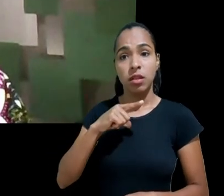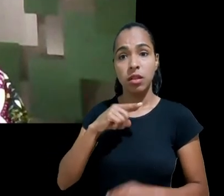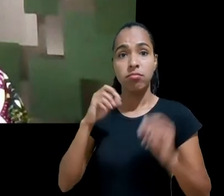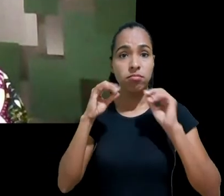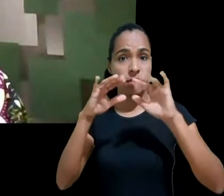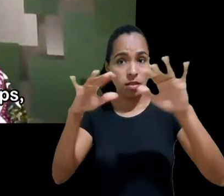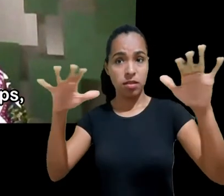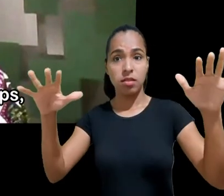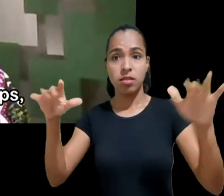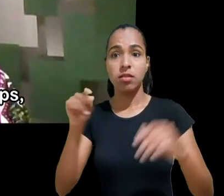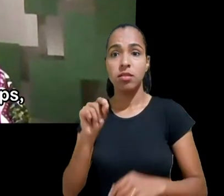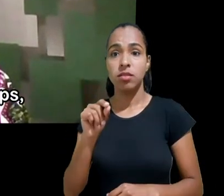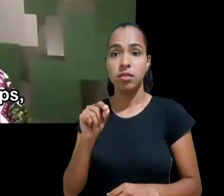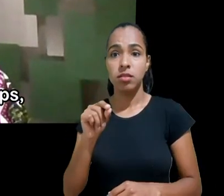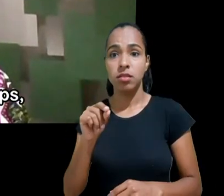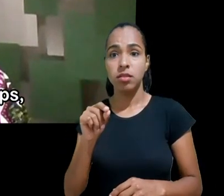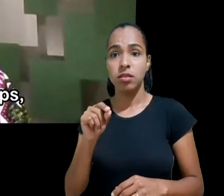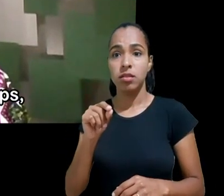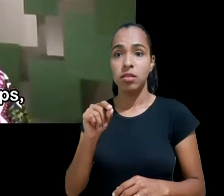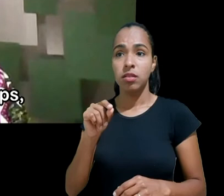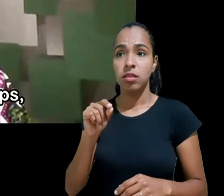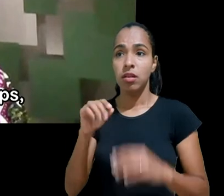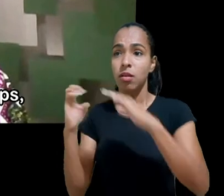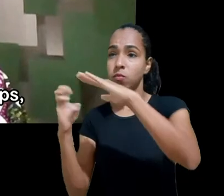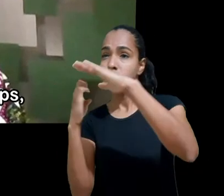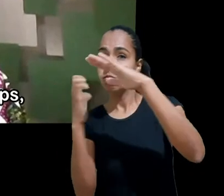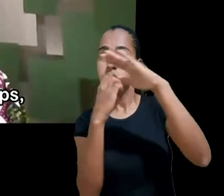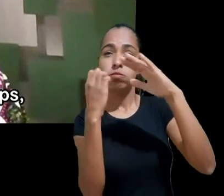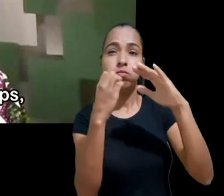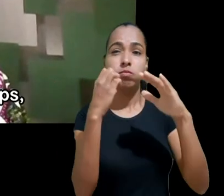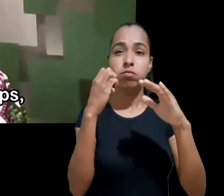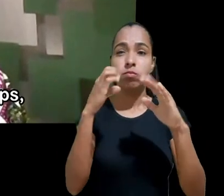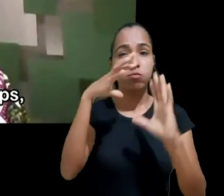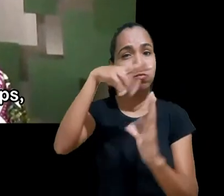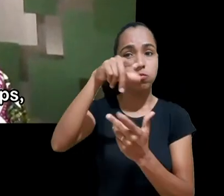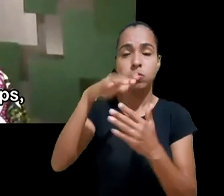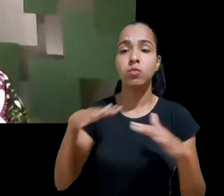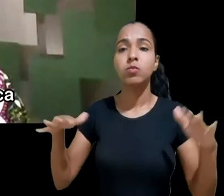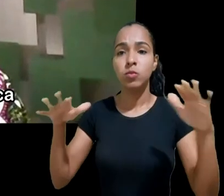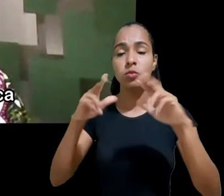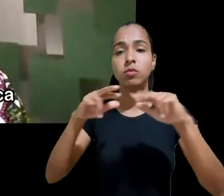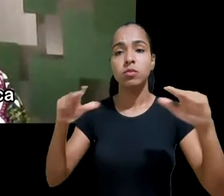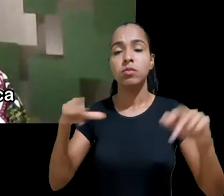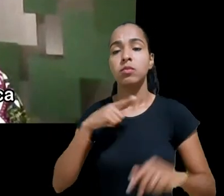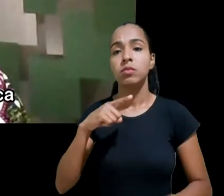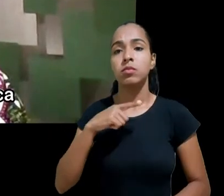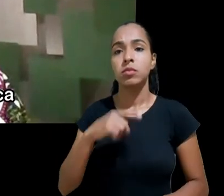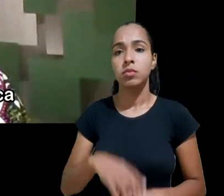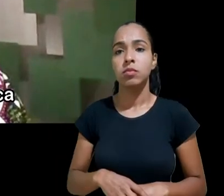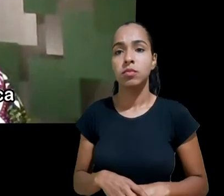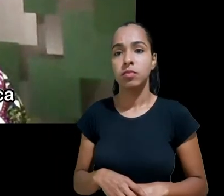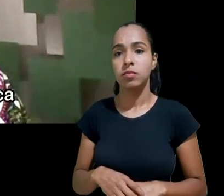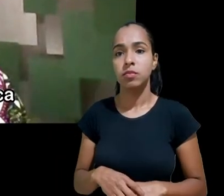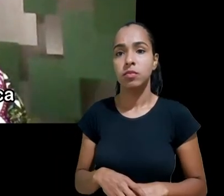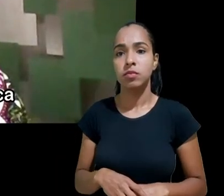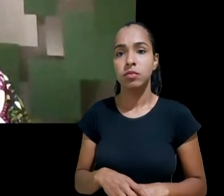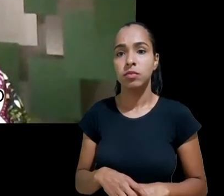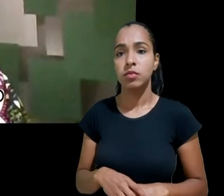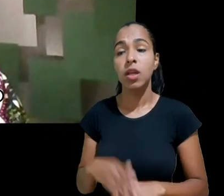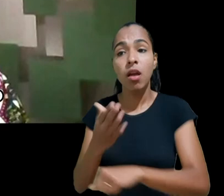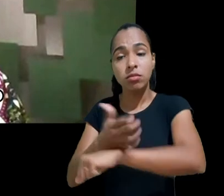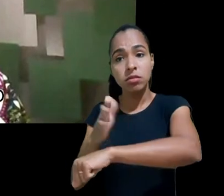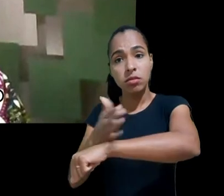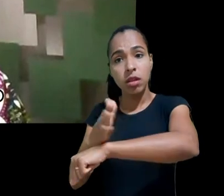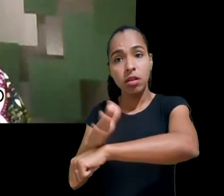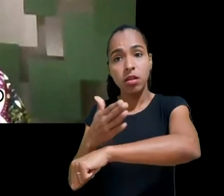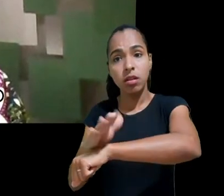organizações uma coisa é fazer a parte de treino desses workshops outra coisa é colocá-lo